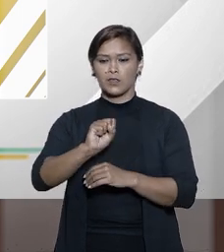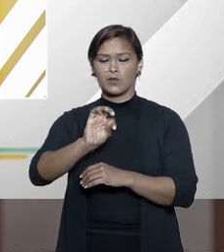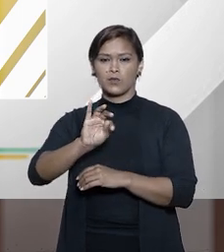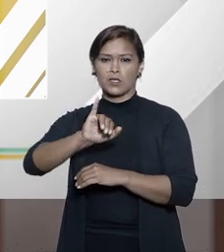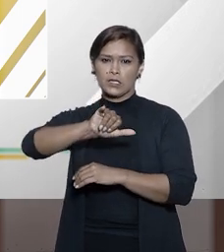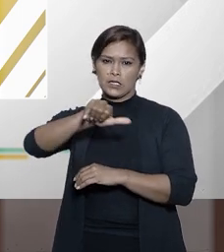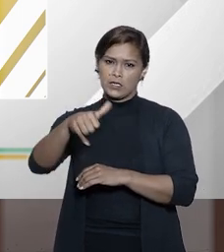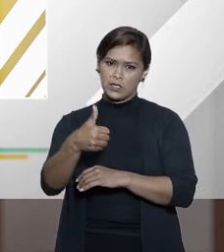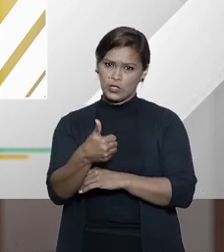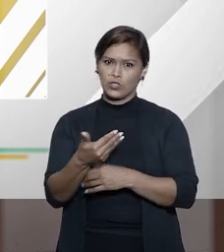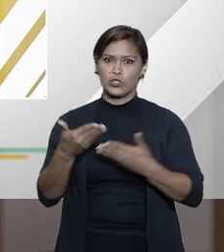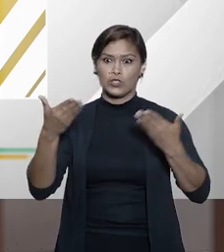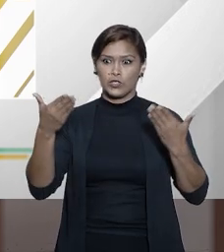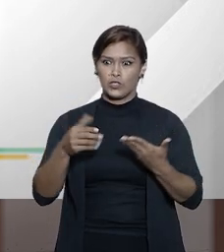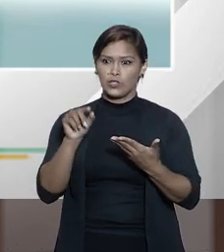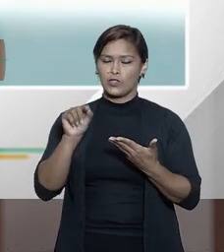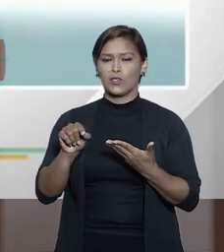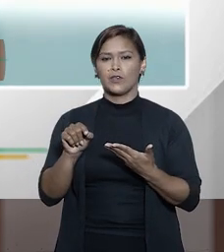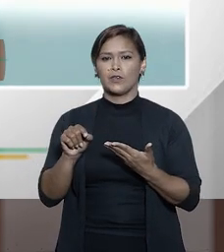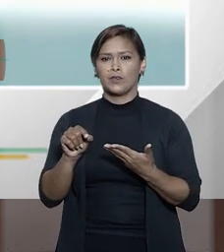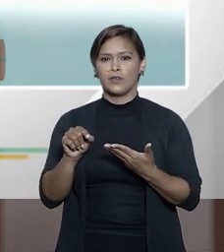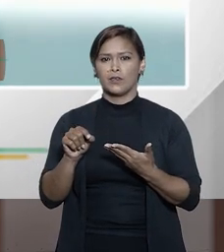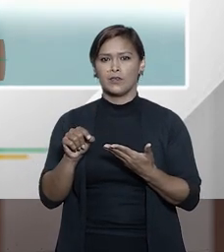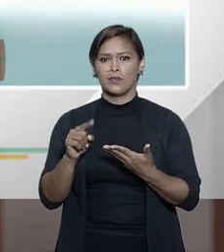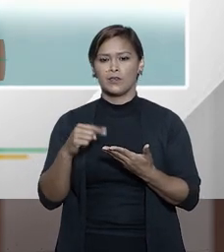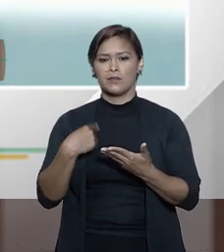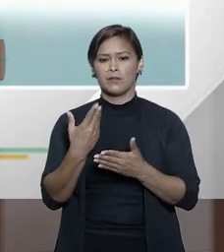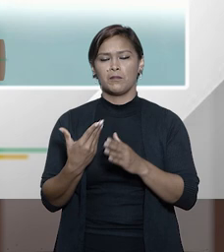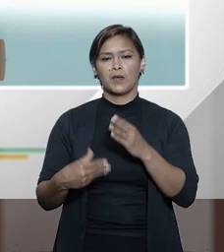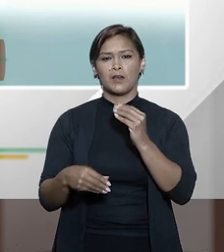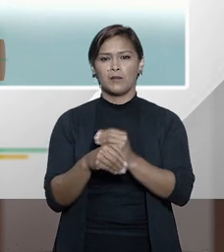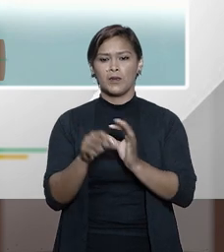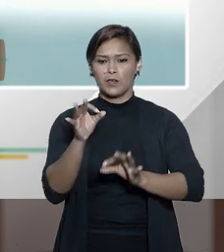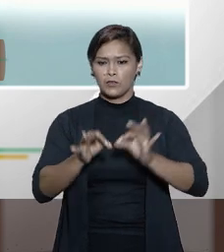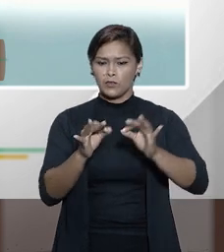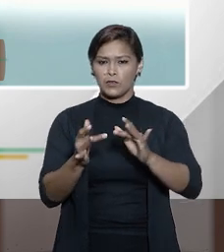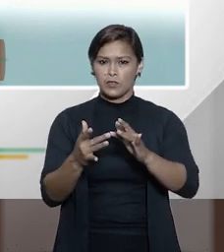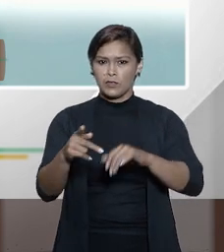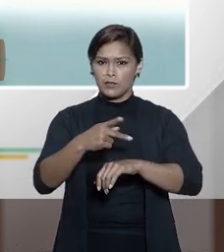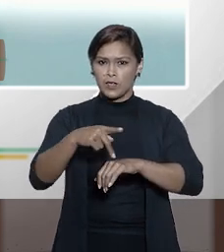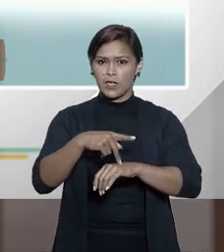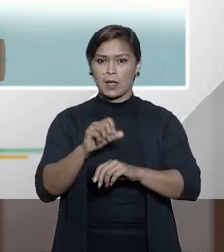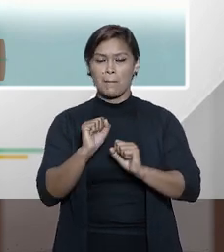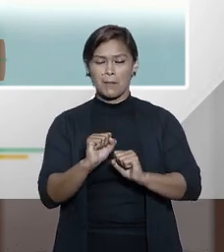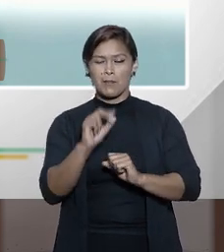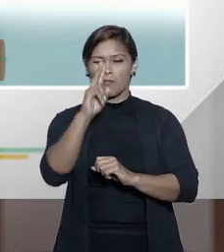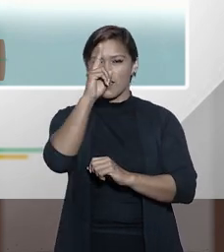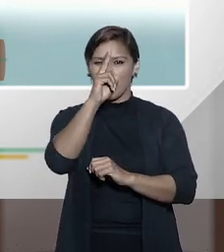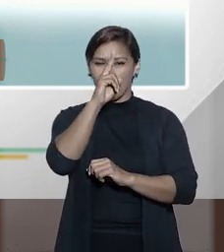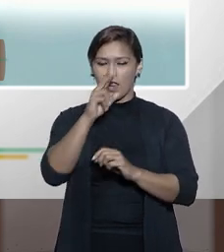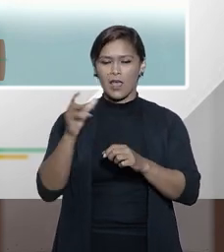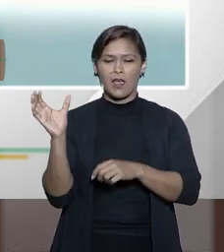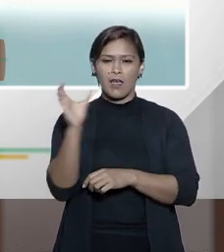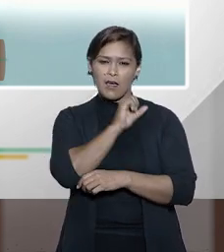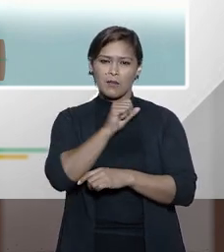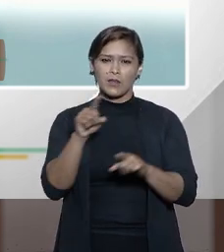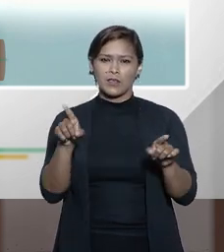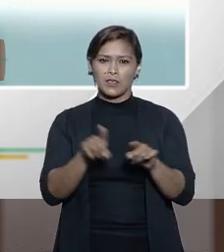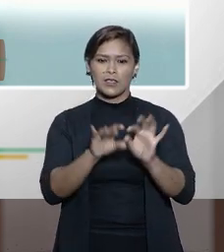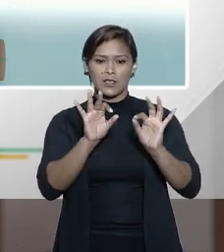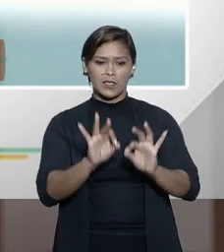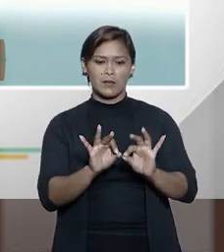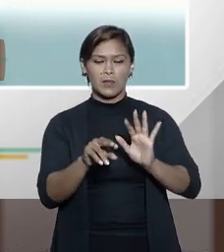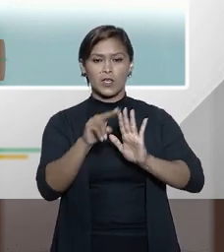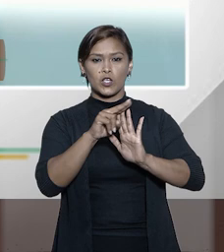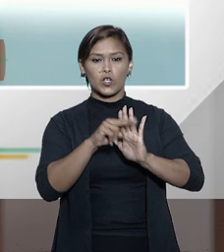do Superior Tribunal de Justiça para a cooperação jurídica internacional, acho que vale a gente lembrar muito rapidamente,